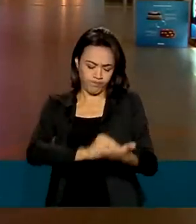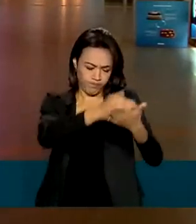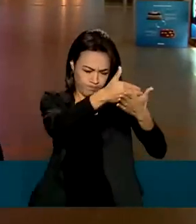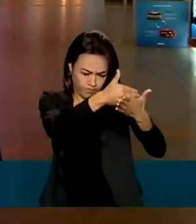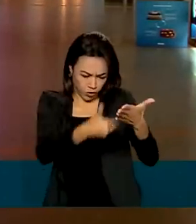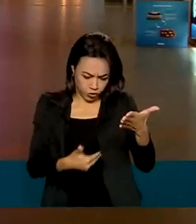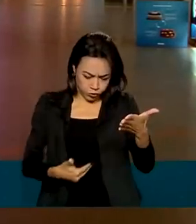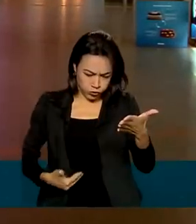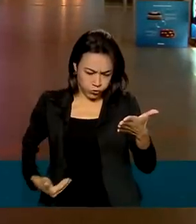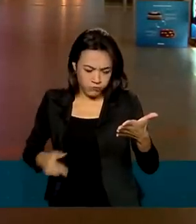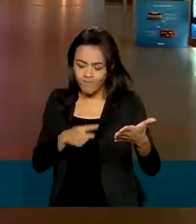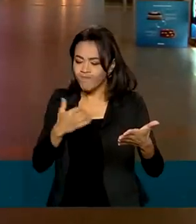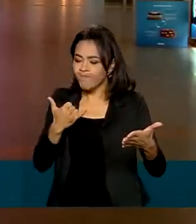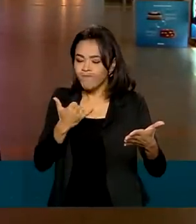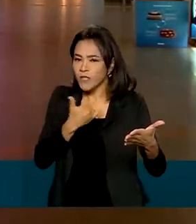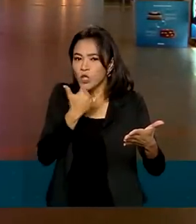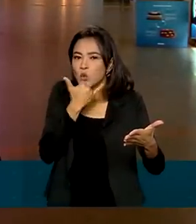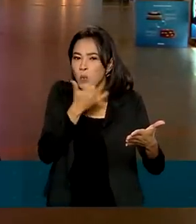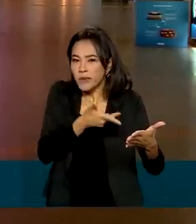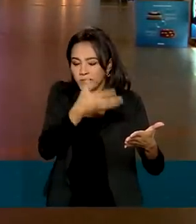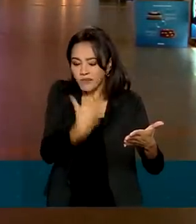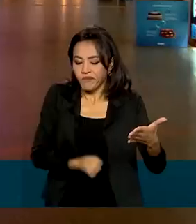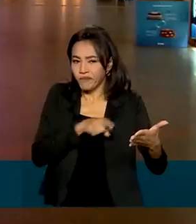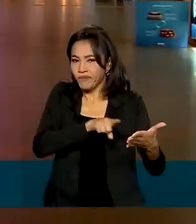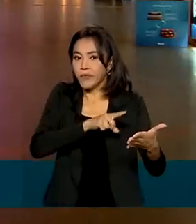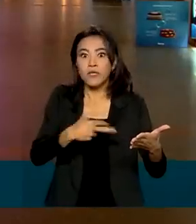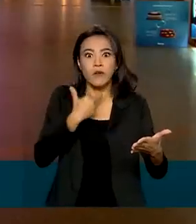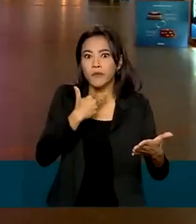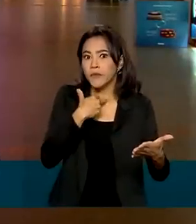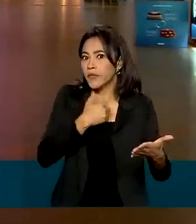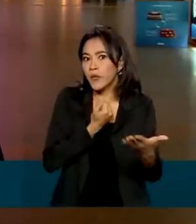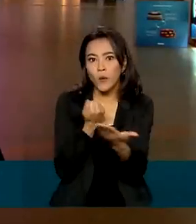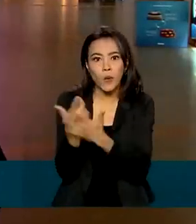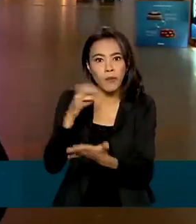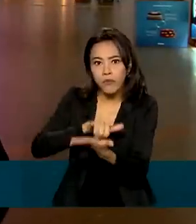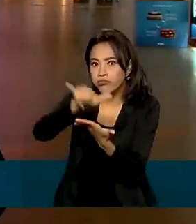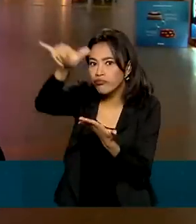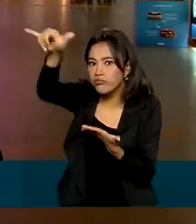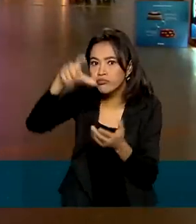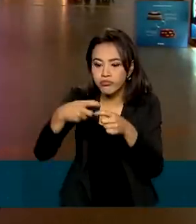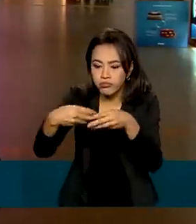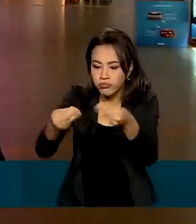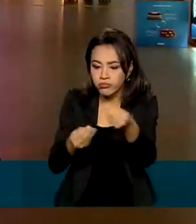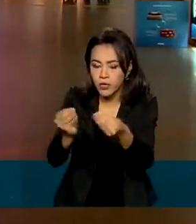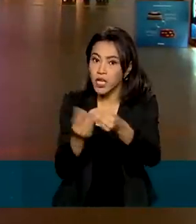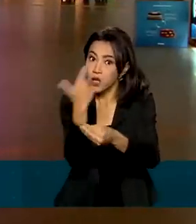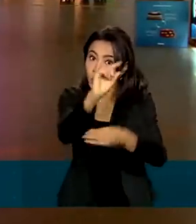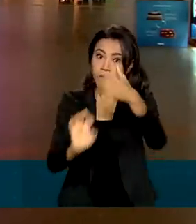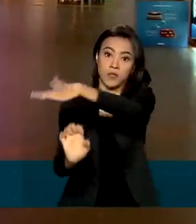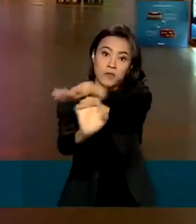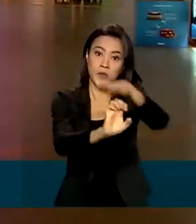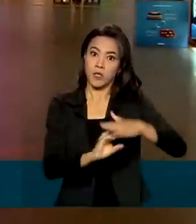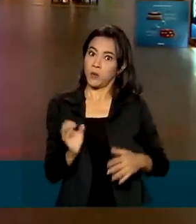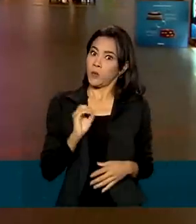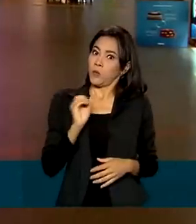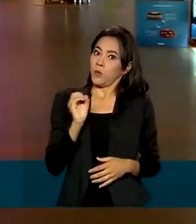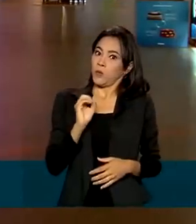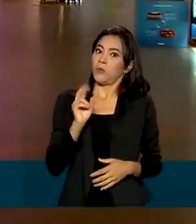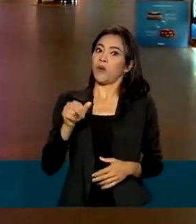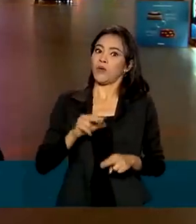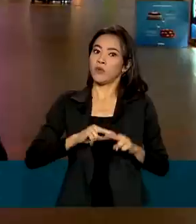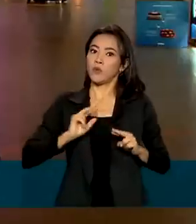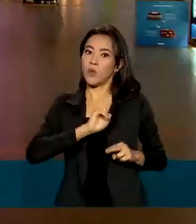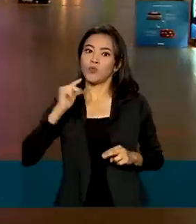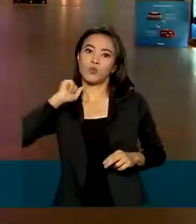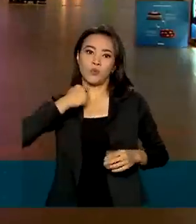clientes indesejados e não poderá comprar passagem nem mesmo em outras companhias aéreas. A